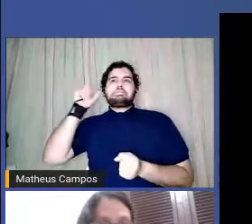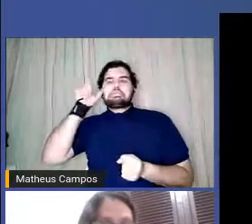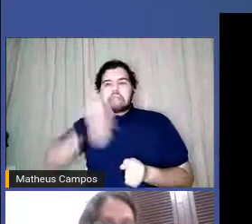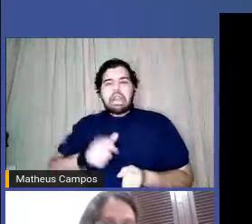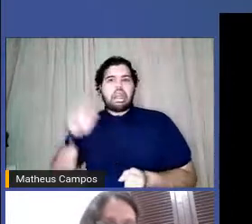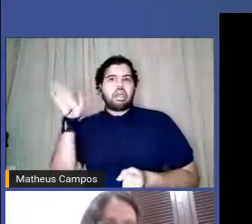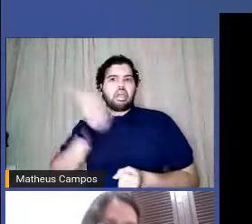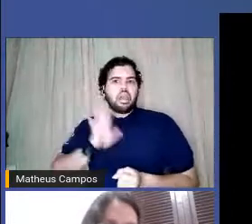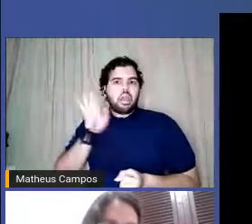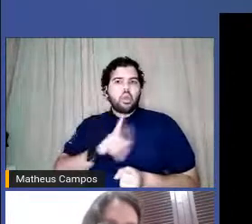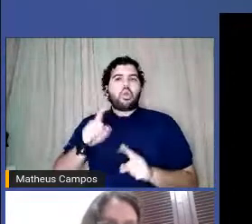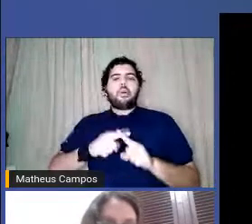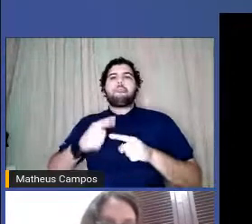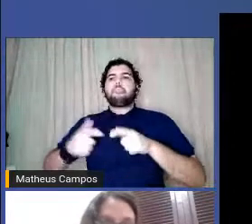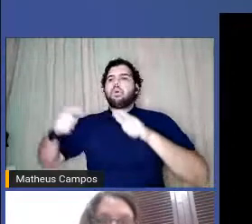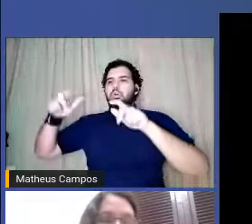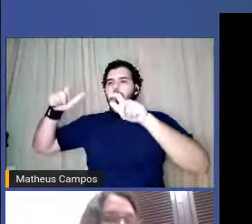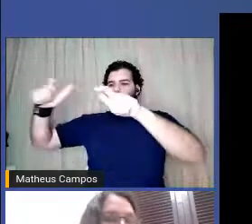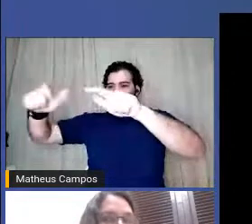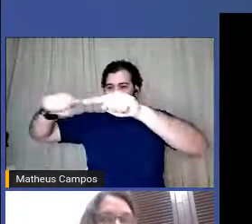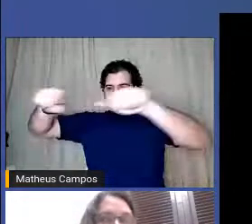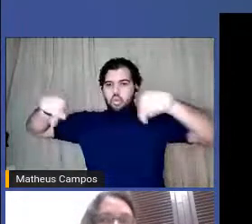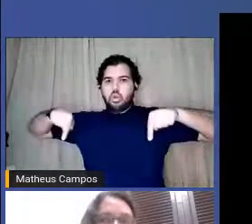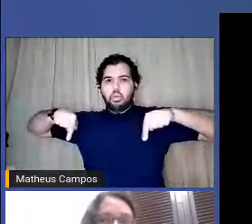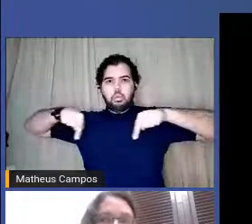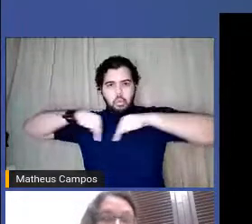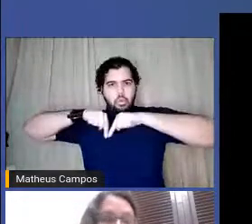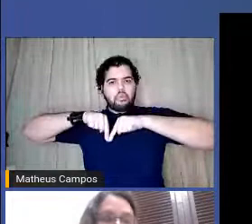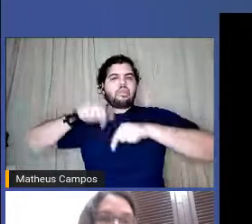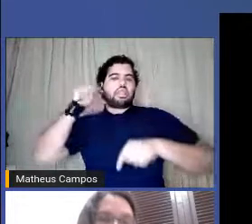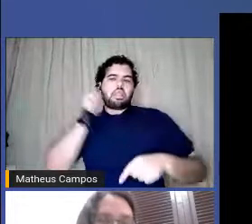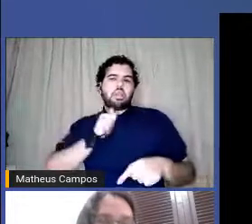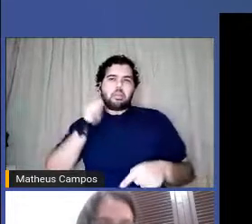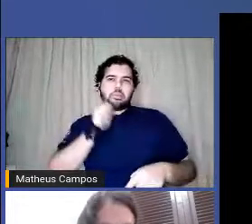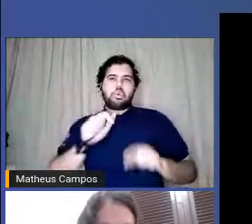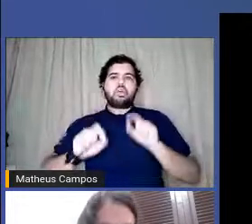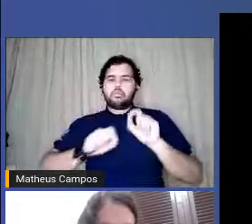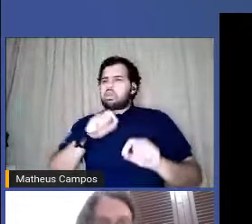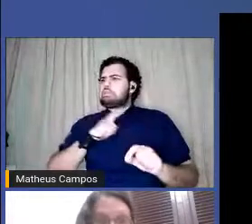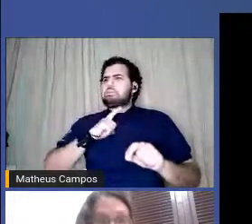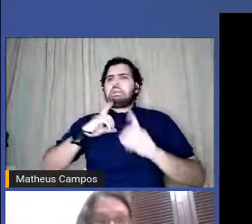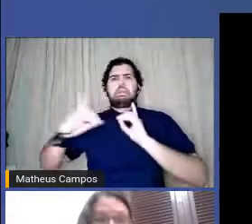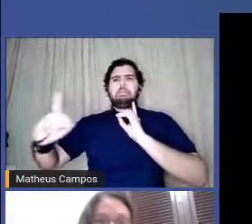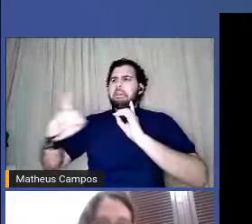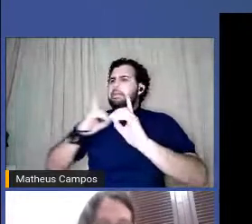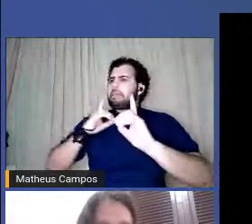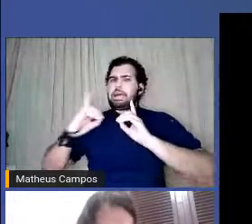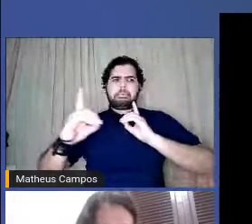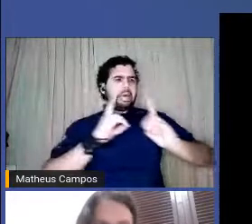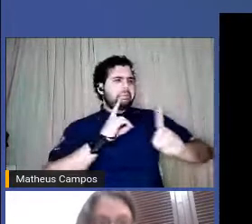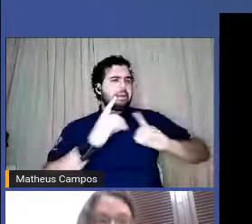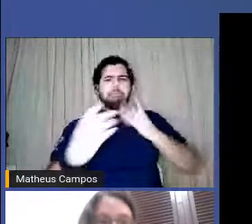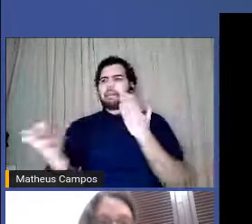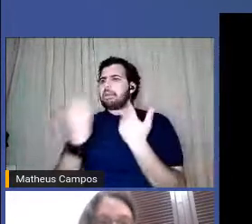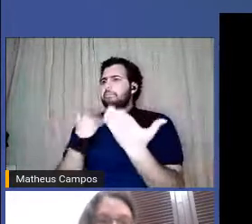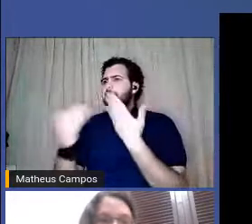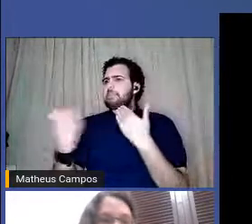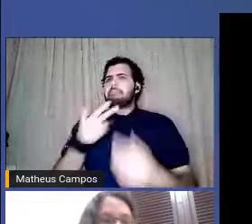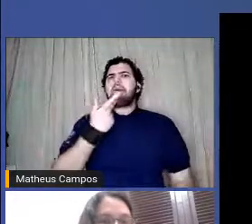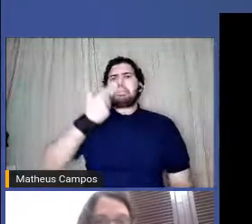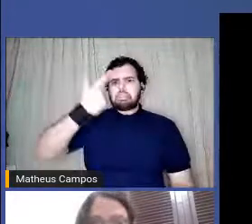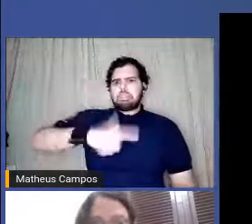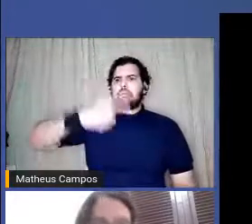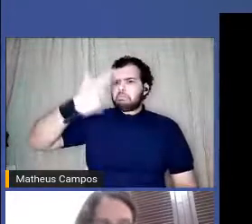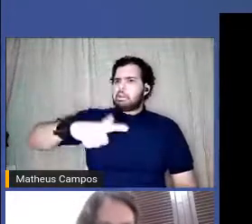as falas das mulheres eram muito, muito, elas dialogavam muito, elas se repetiam muito. Ah,